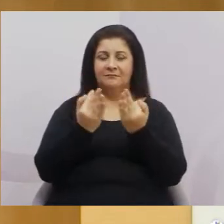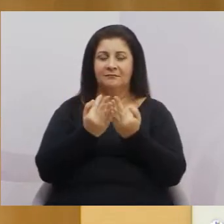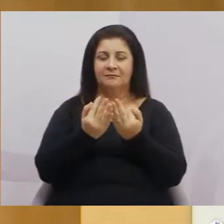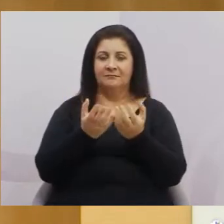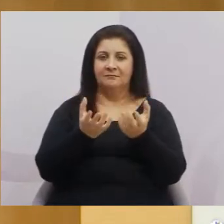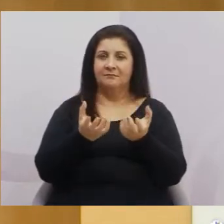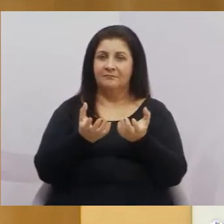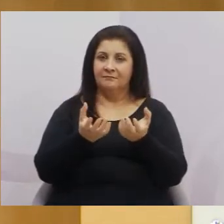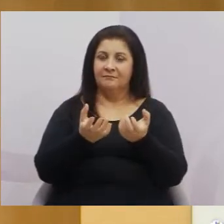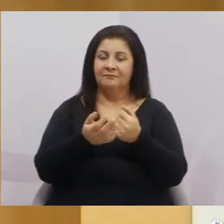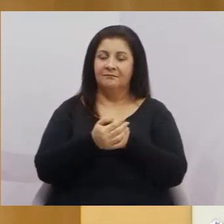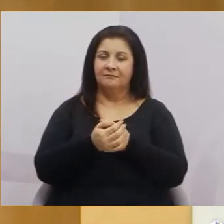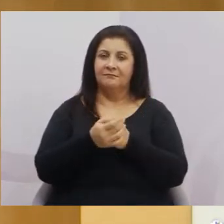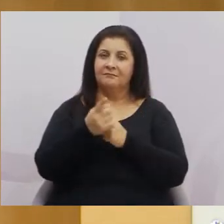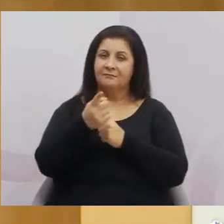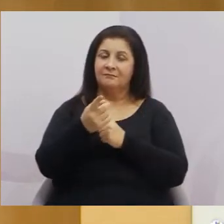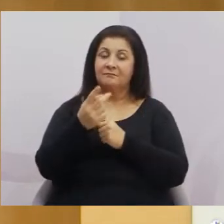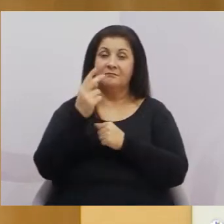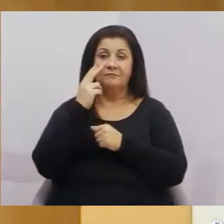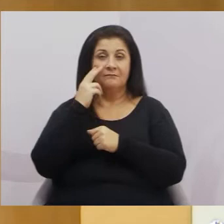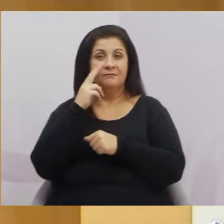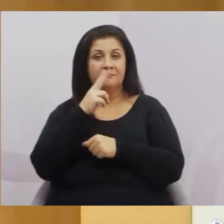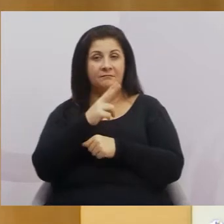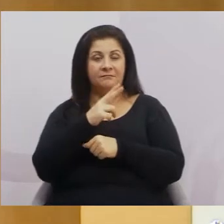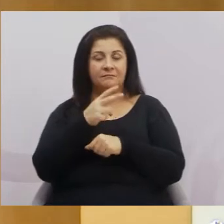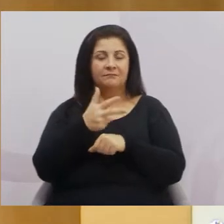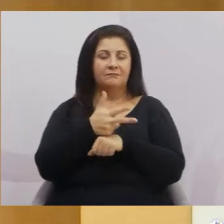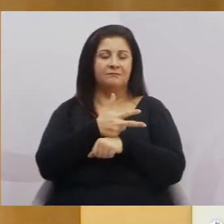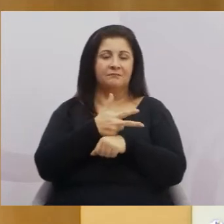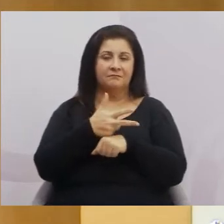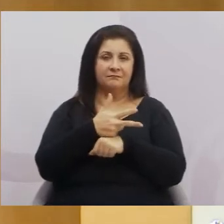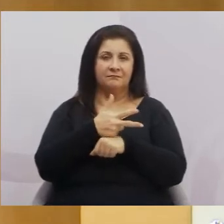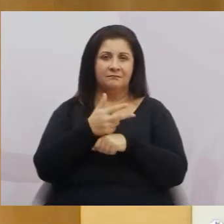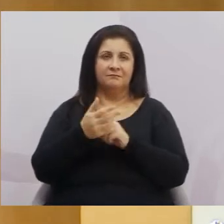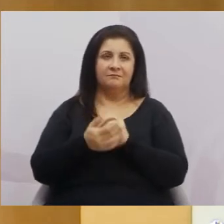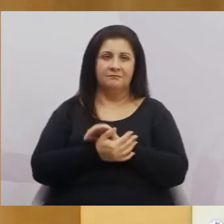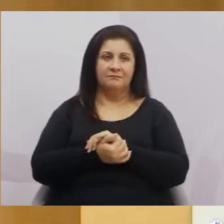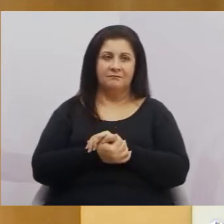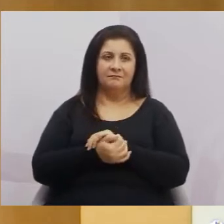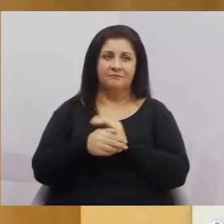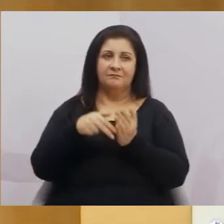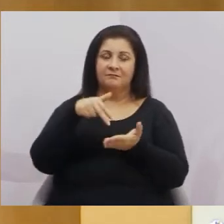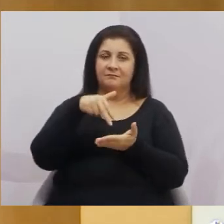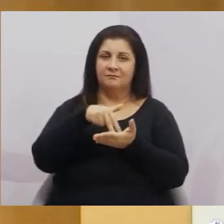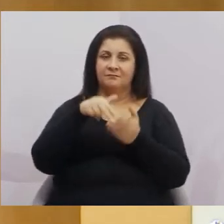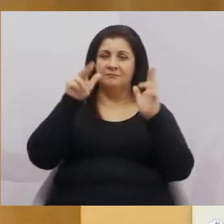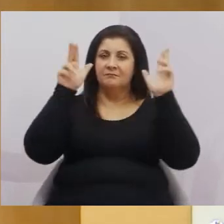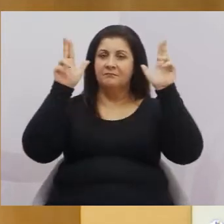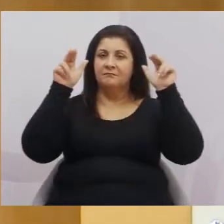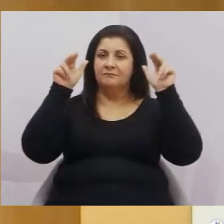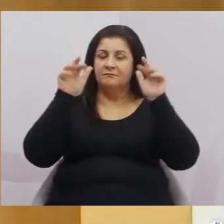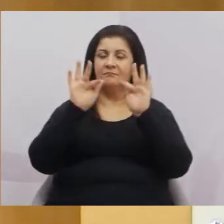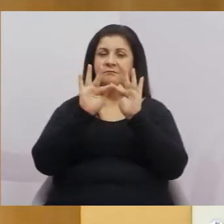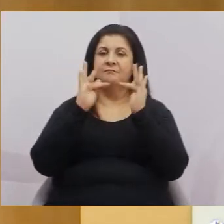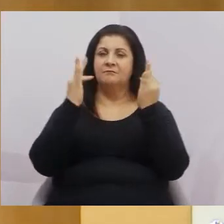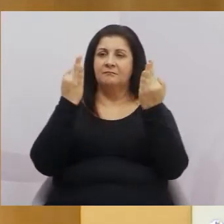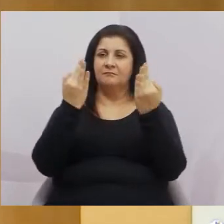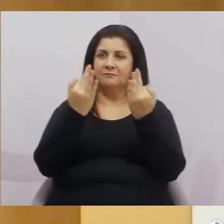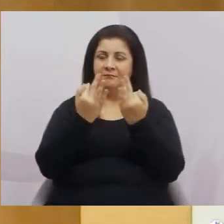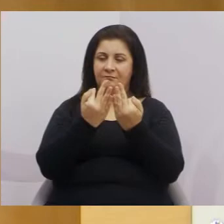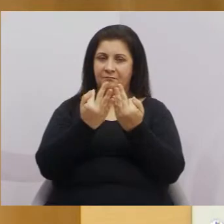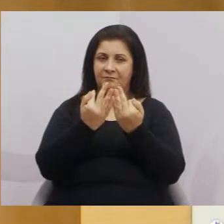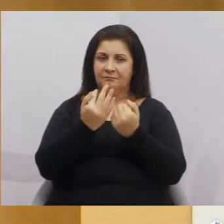ouvir este vídeo, de ver a nossa posição com respeito à família tradicional.